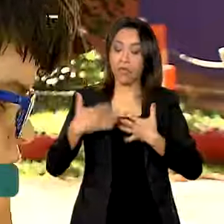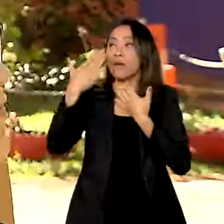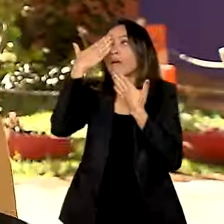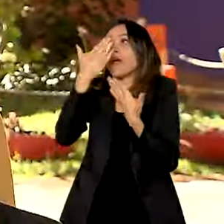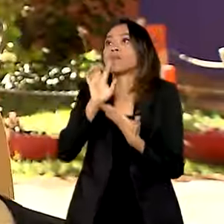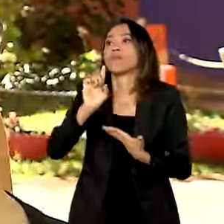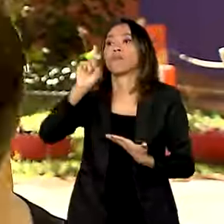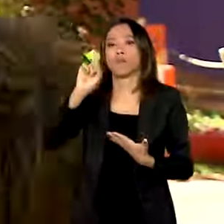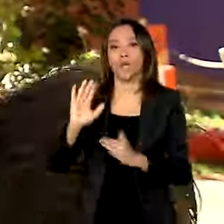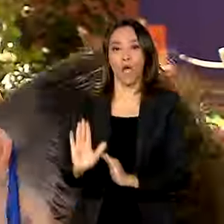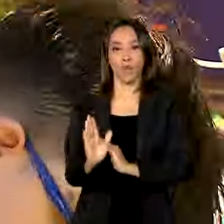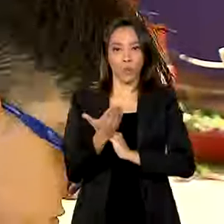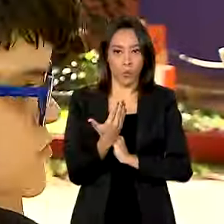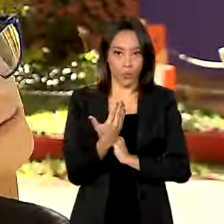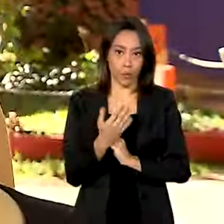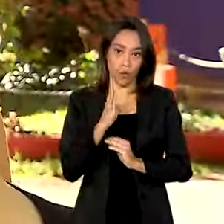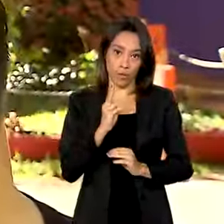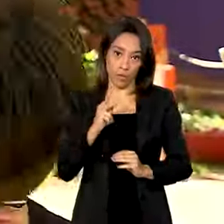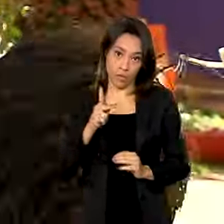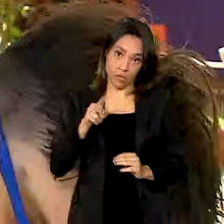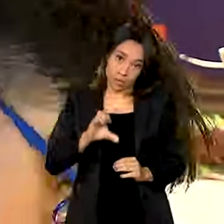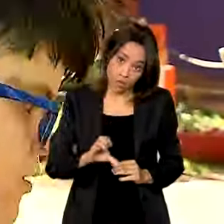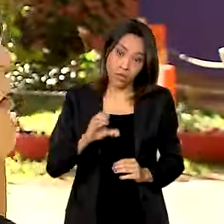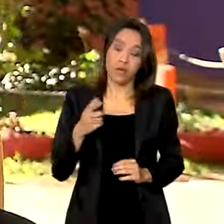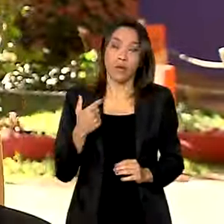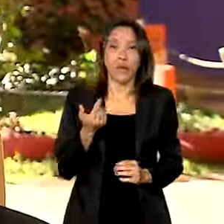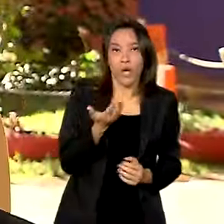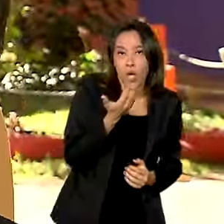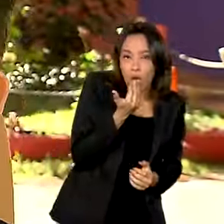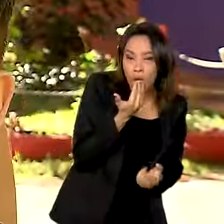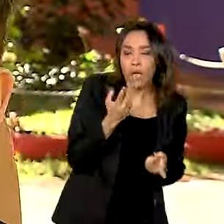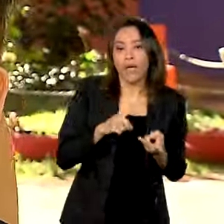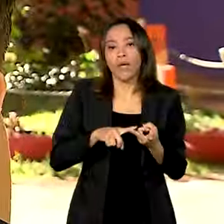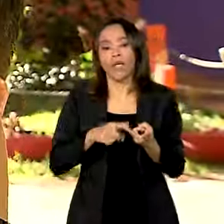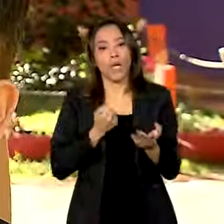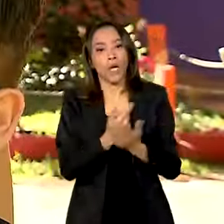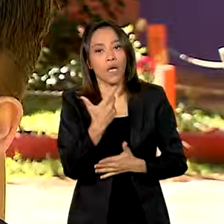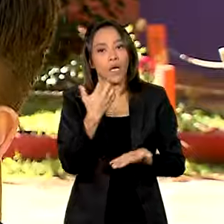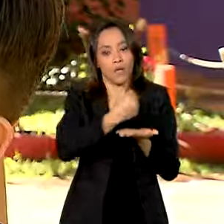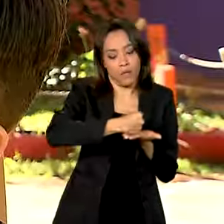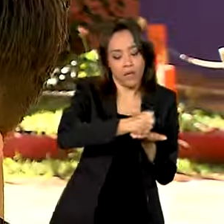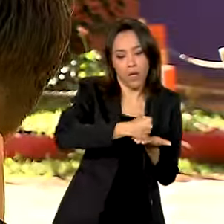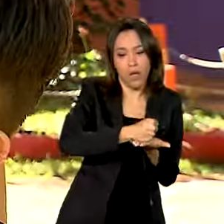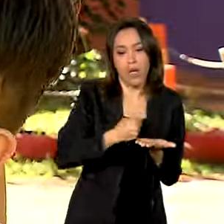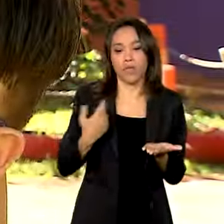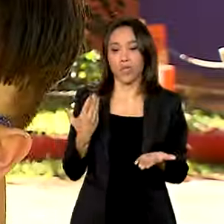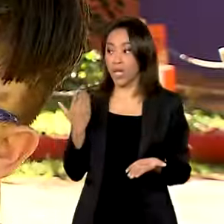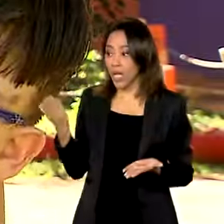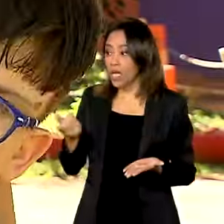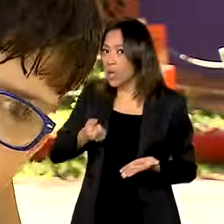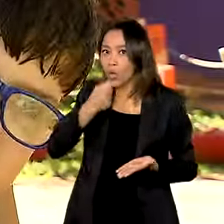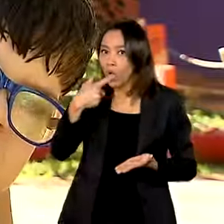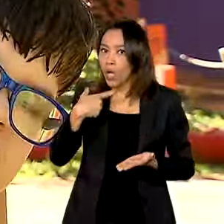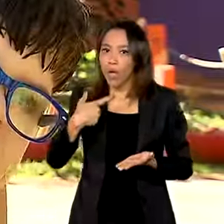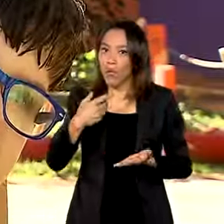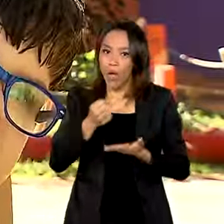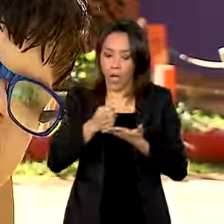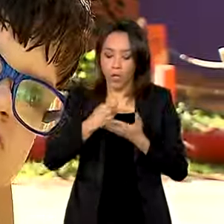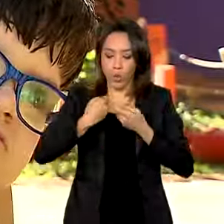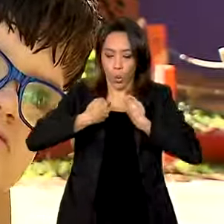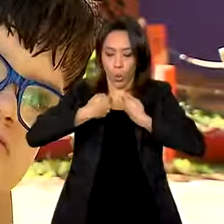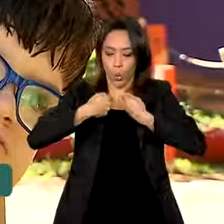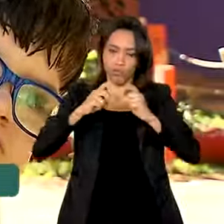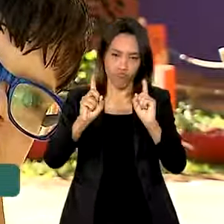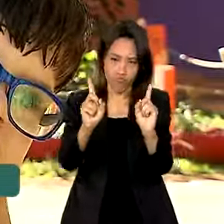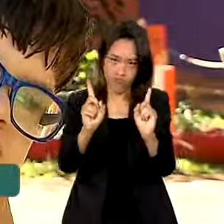muito. Assim, a comida, né, comprar remédios também, porque às vezes ele precisa, ele não toma remédio controlado, mas assim, criança,